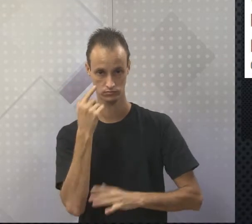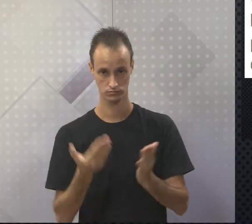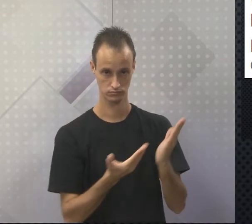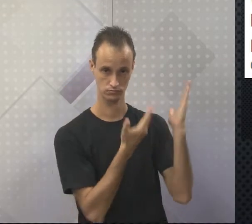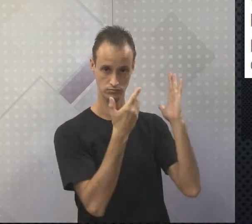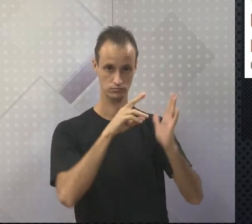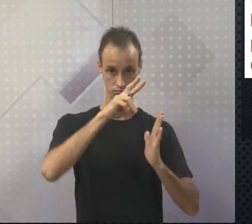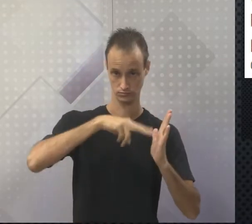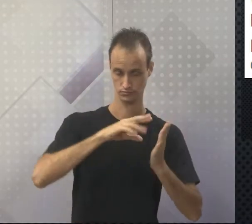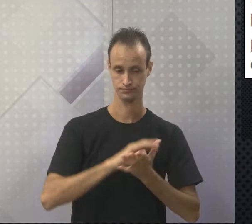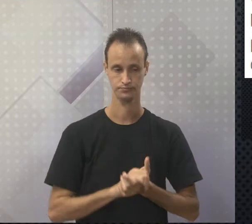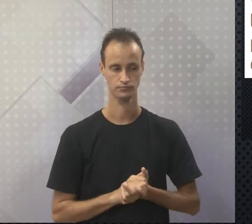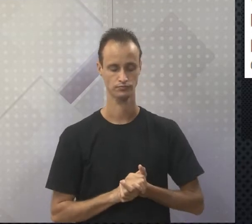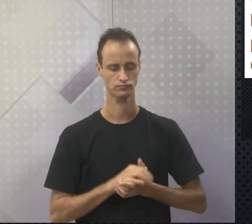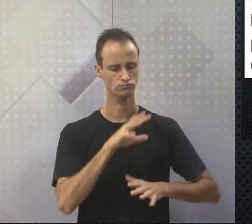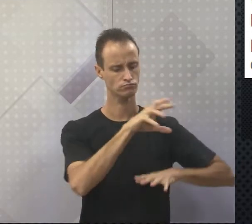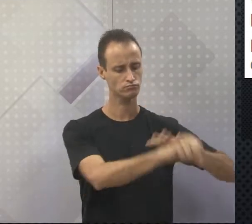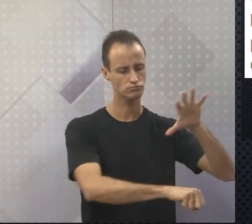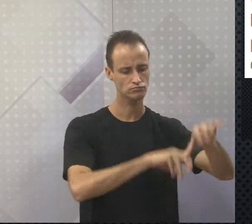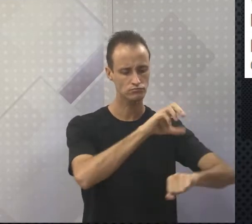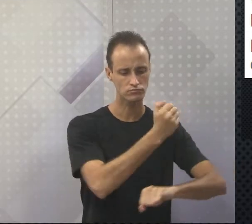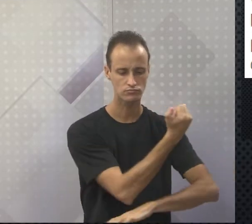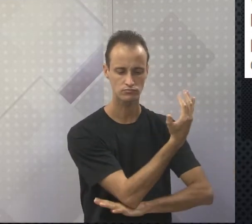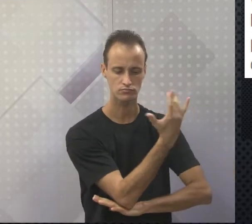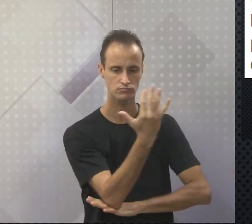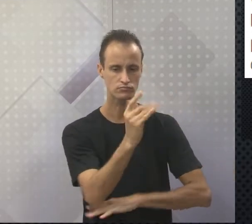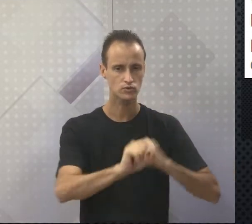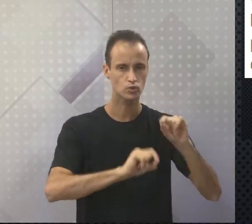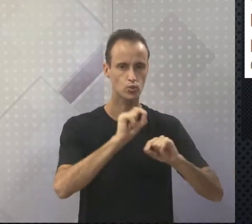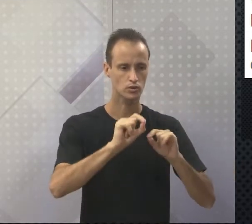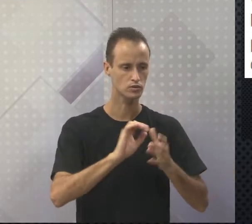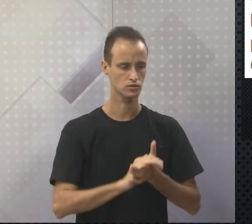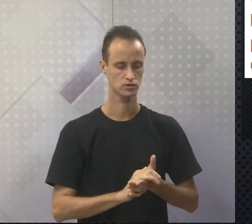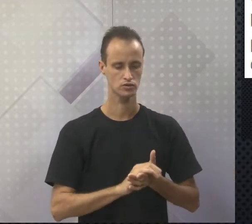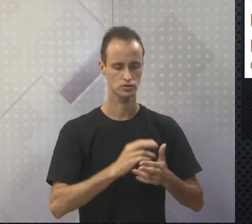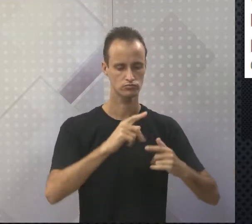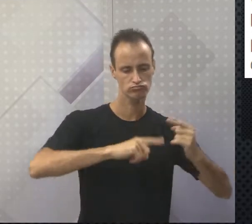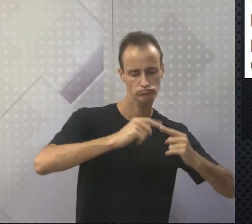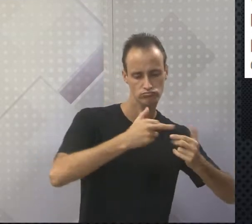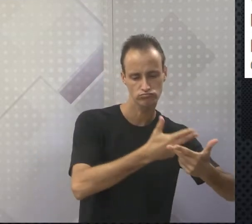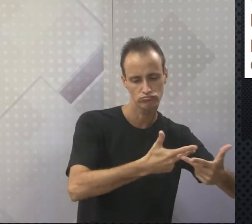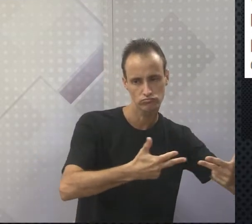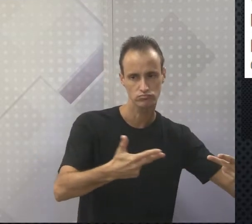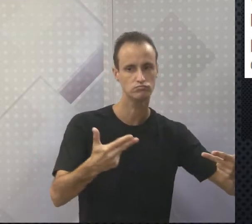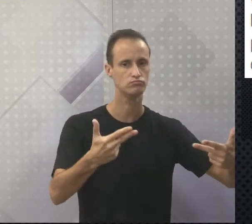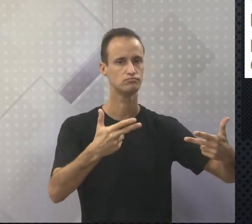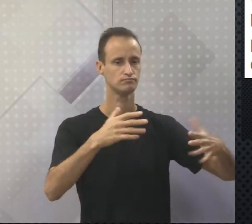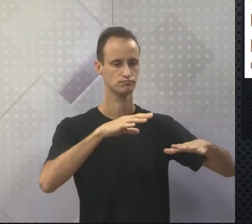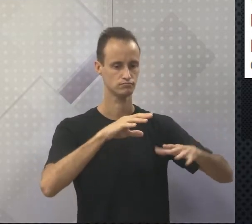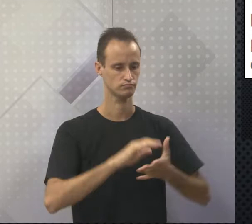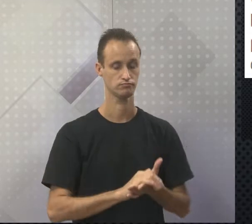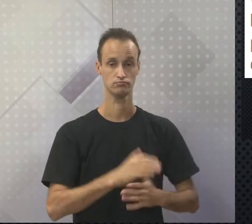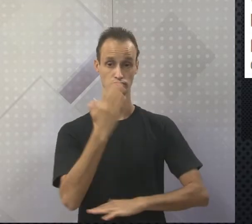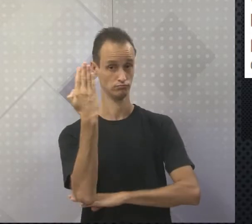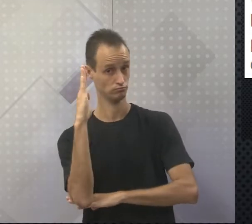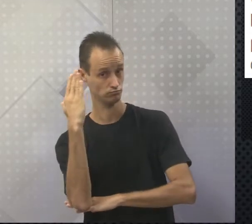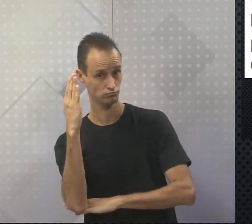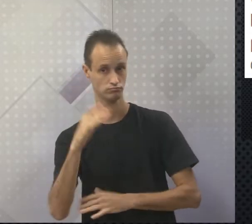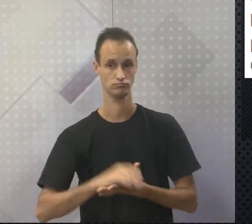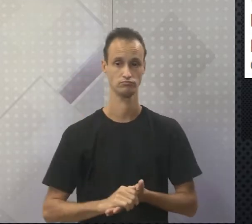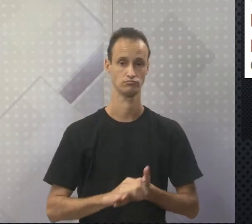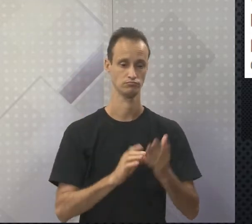O extrativismo vegetal consiste na extração de recursos vegetais, tais como madeira,